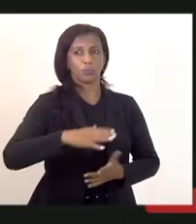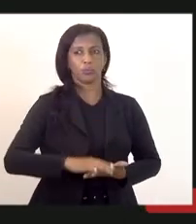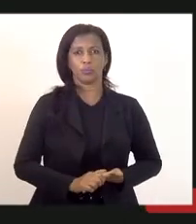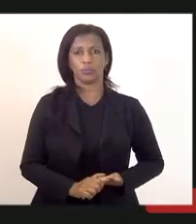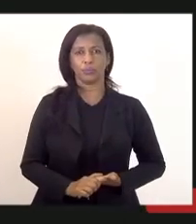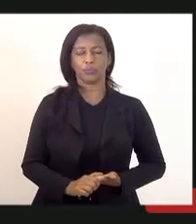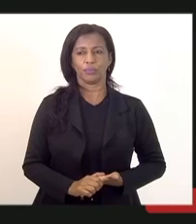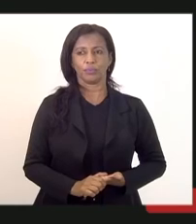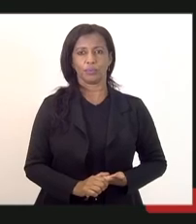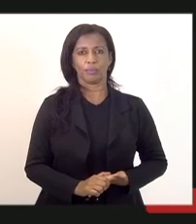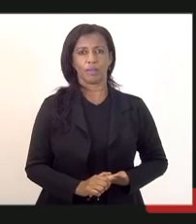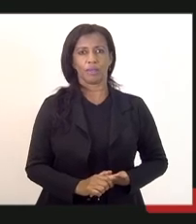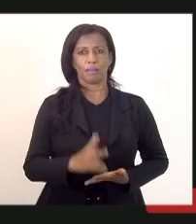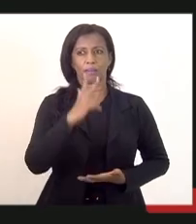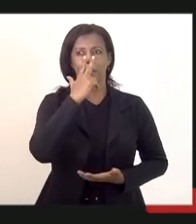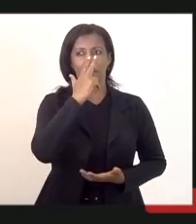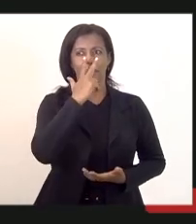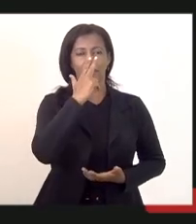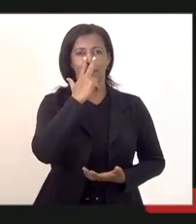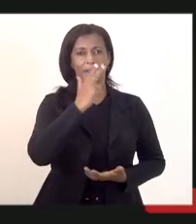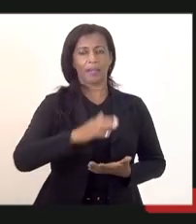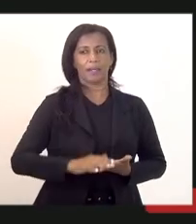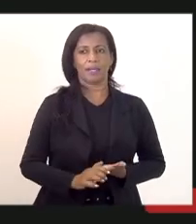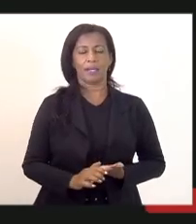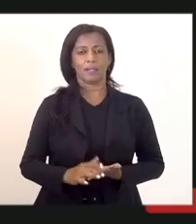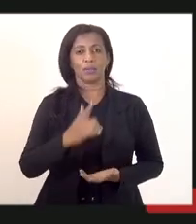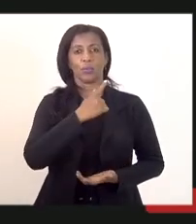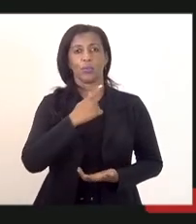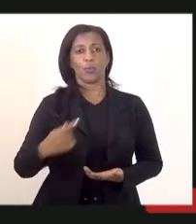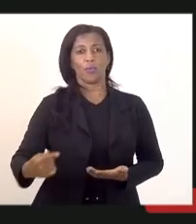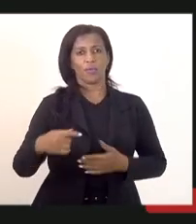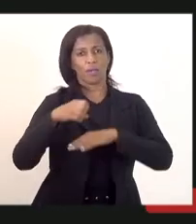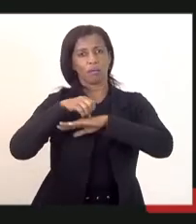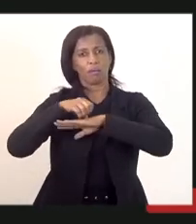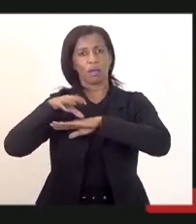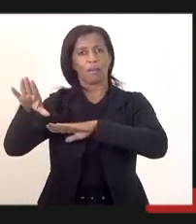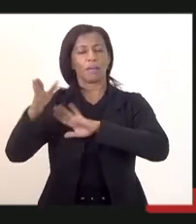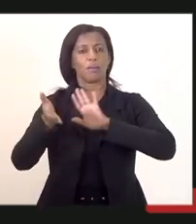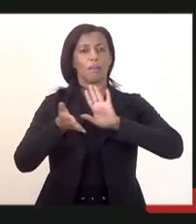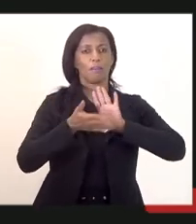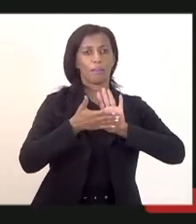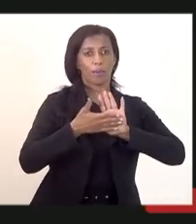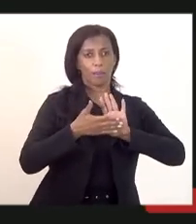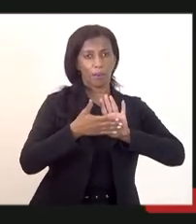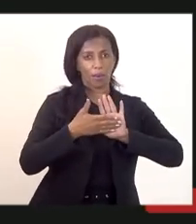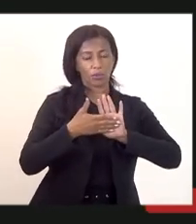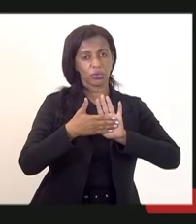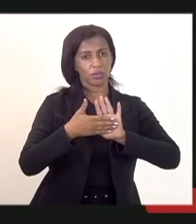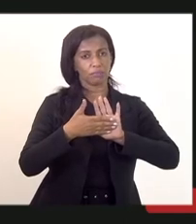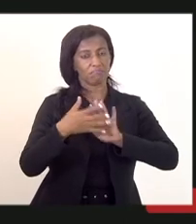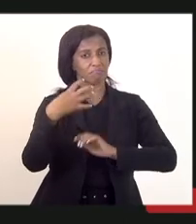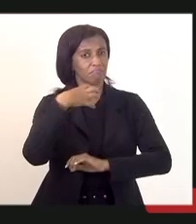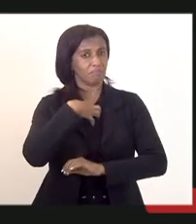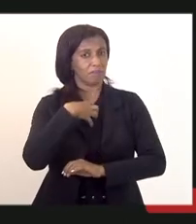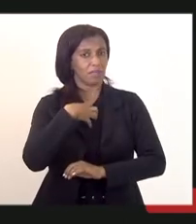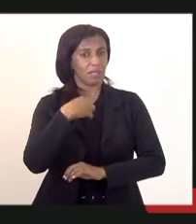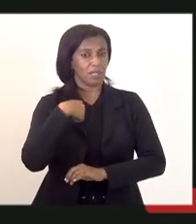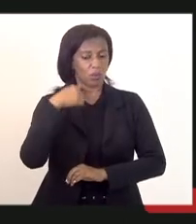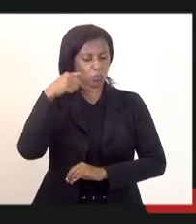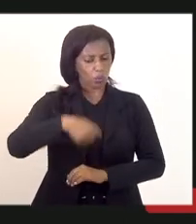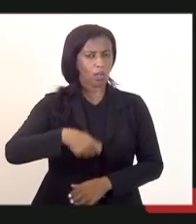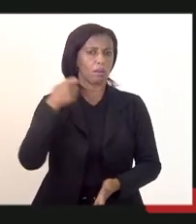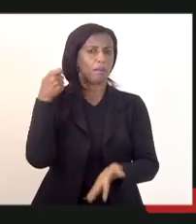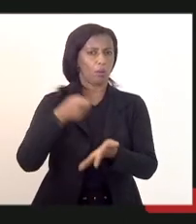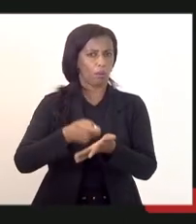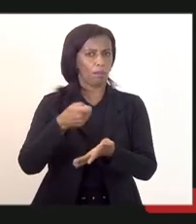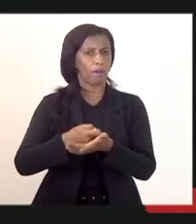deles e me parece que mais uma vez o governo encaminha alguma proposta nesse sentido e eu estou aqui para cobrar